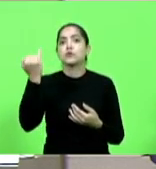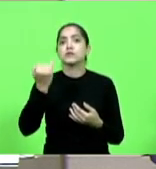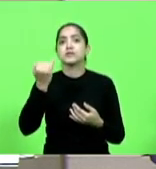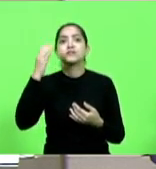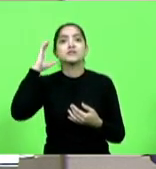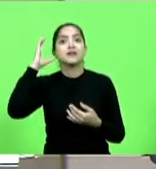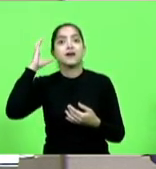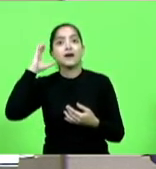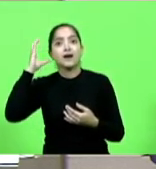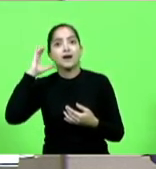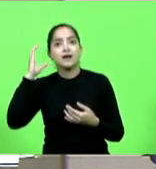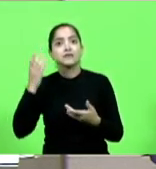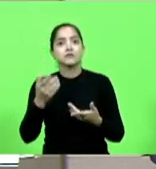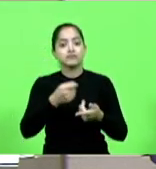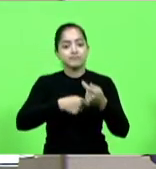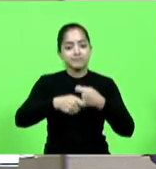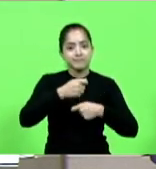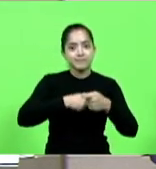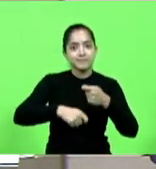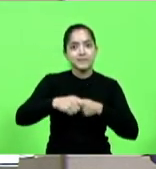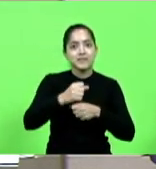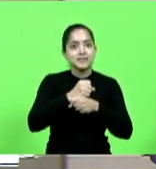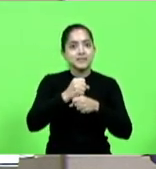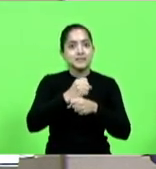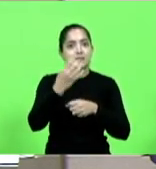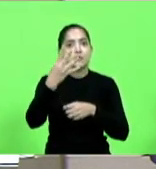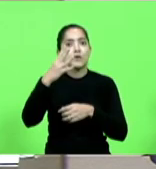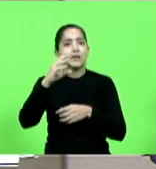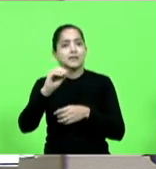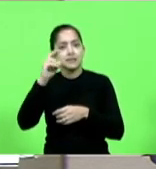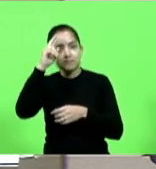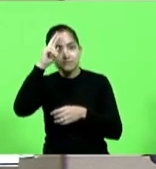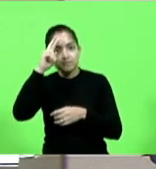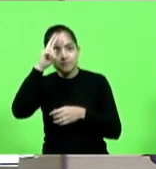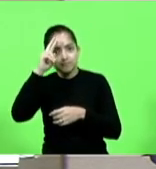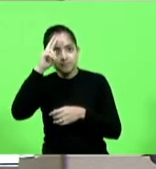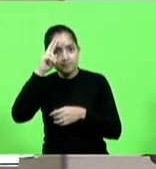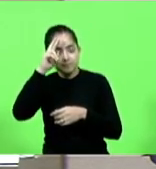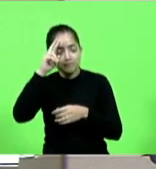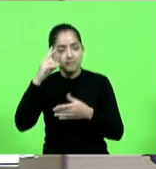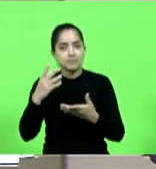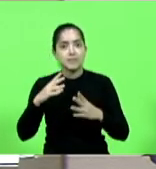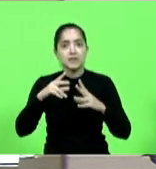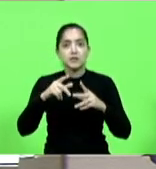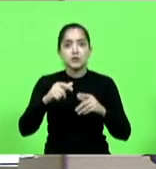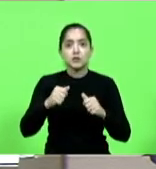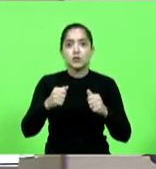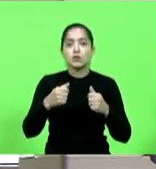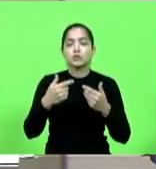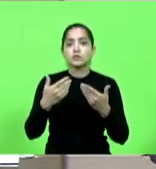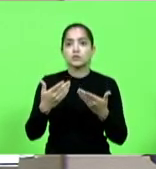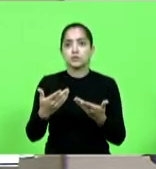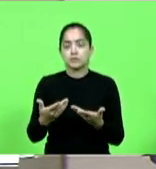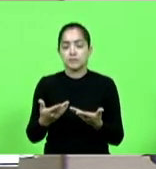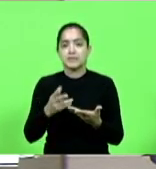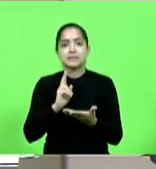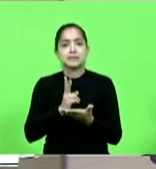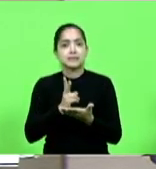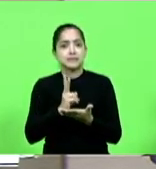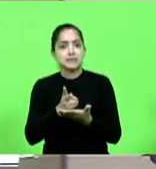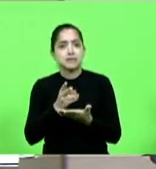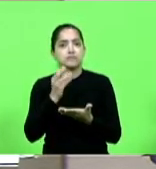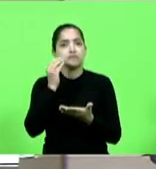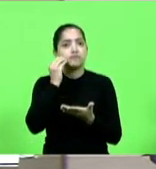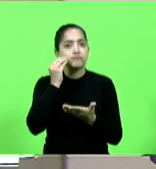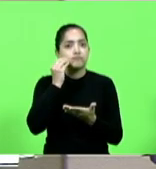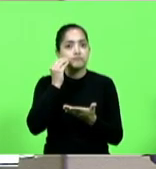negócio mas são 40 anos de história de lapidação da Acaerte frente a todo o sistema e sempre tentando fazer com que